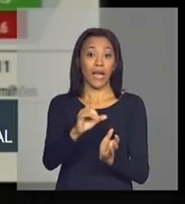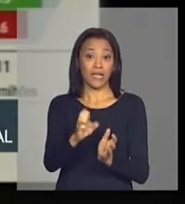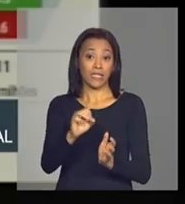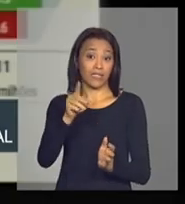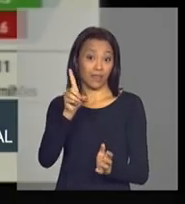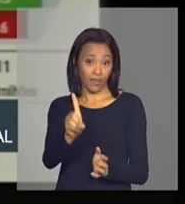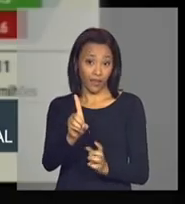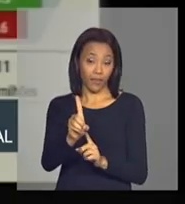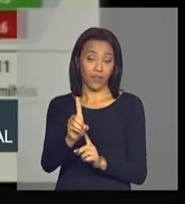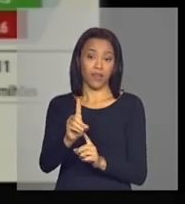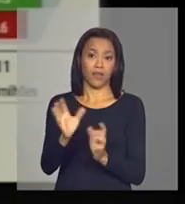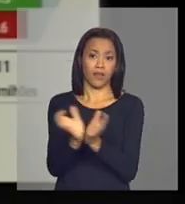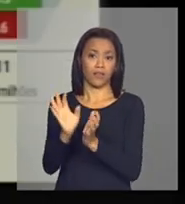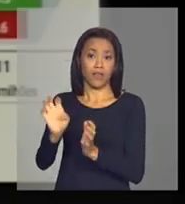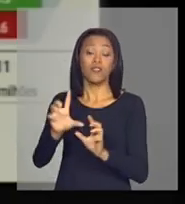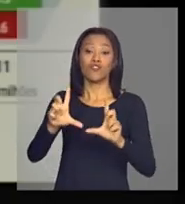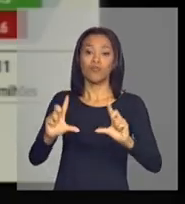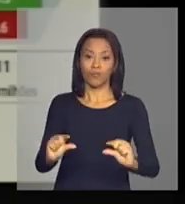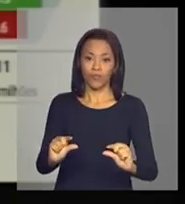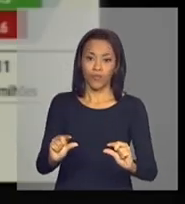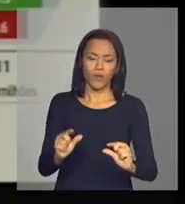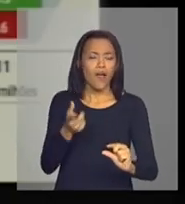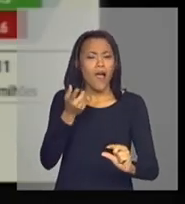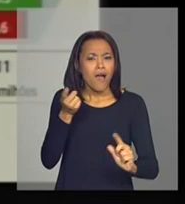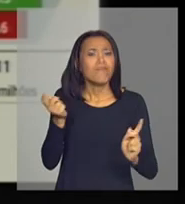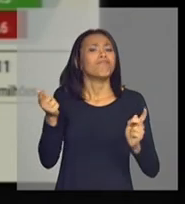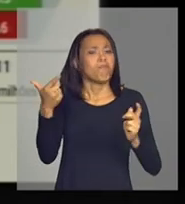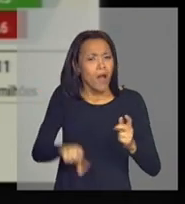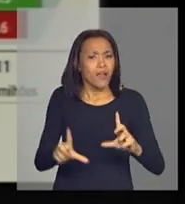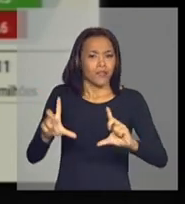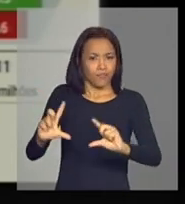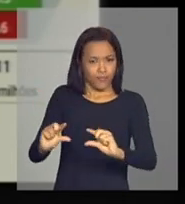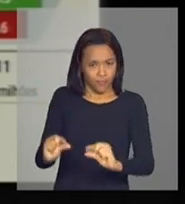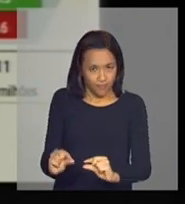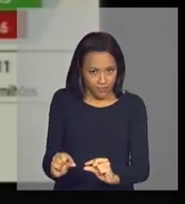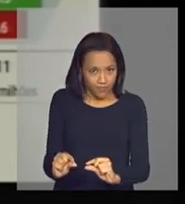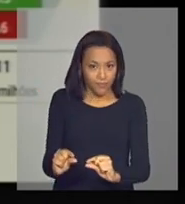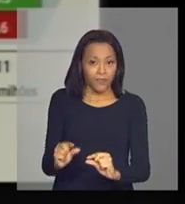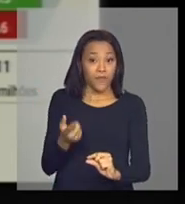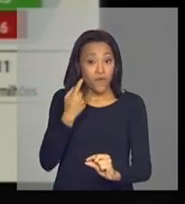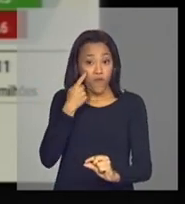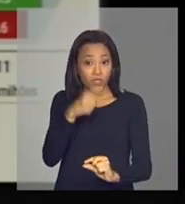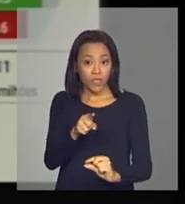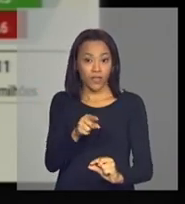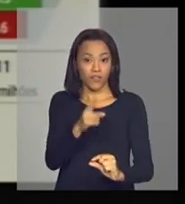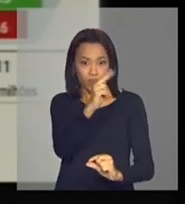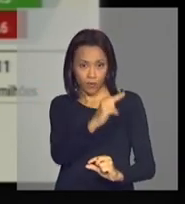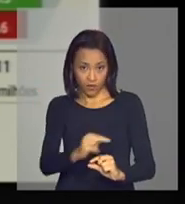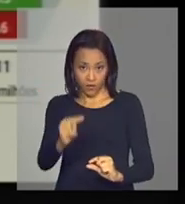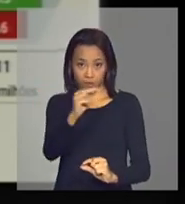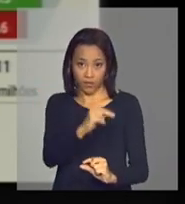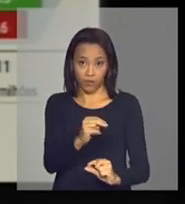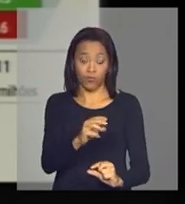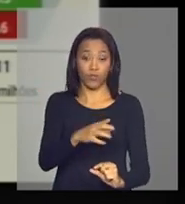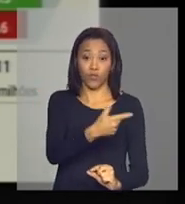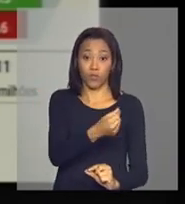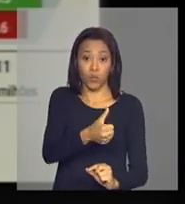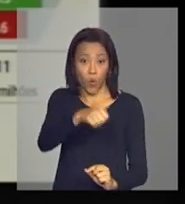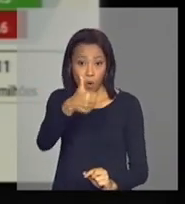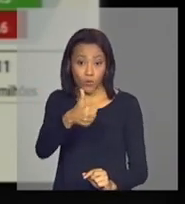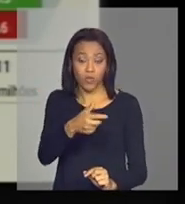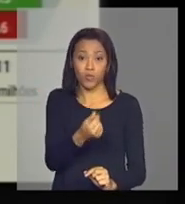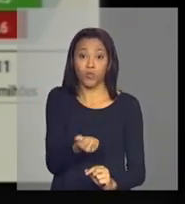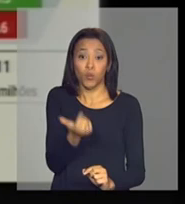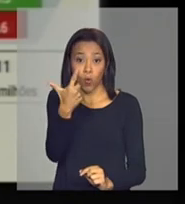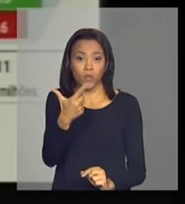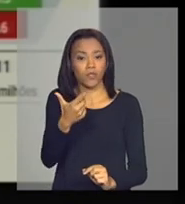e E diminuíram. Ainda precisa diminuir mais. Essa figura ali de 2011, 2012, teve ainda